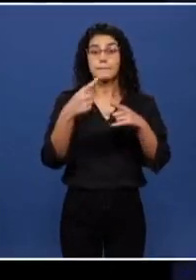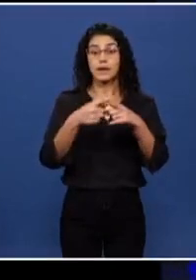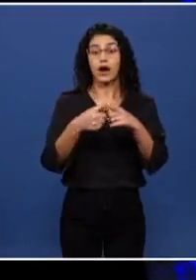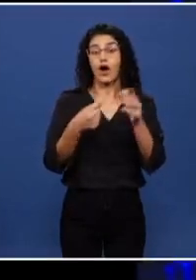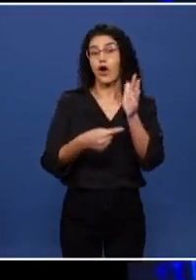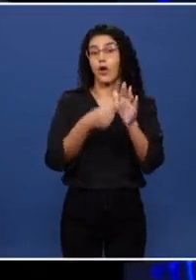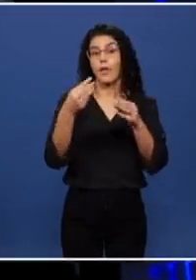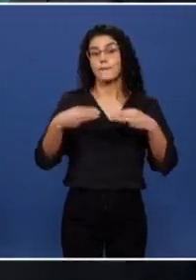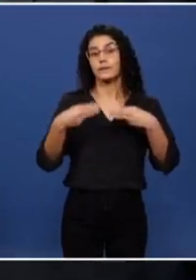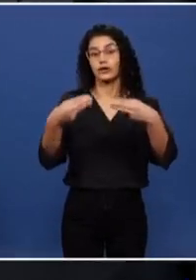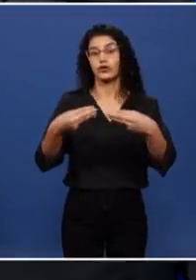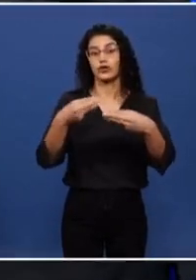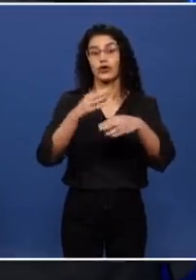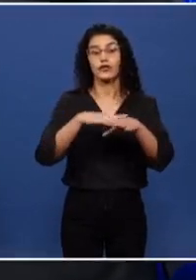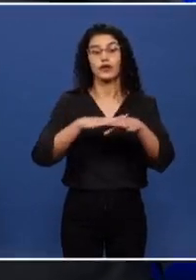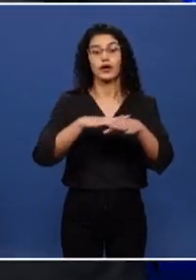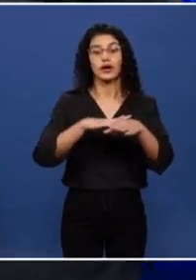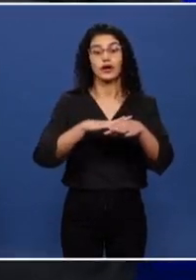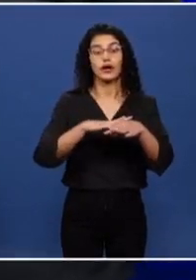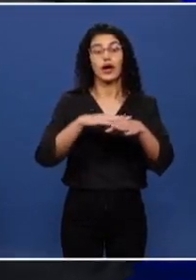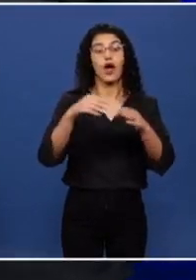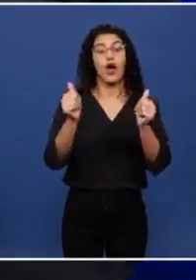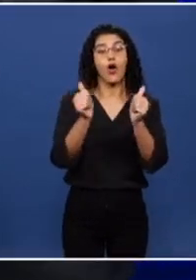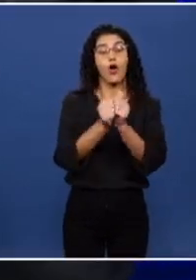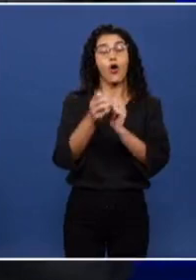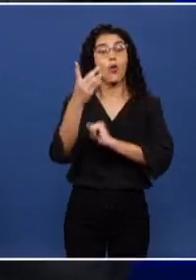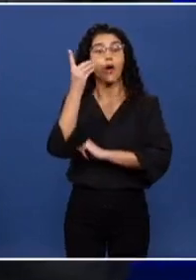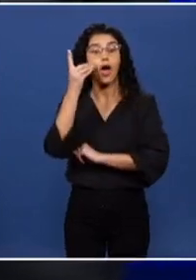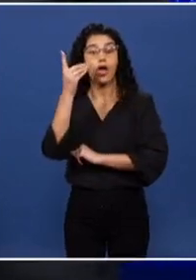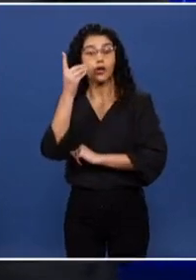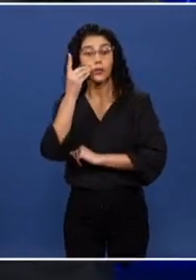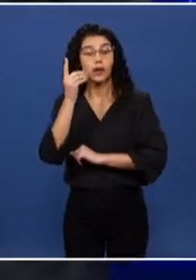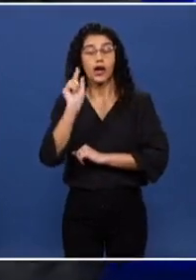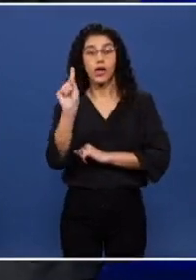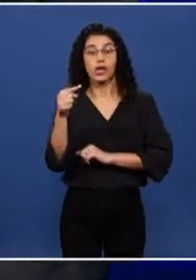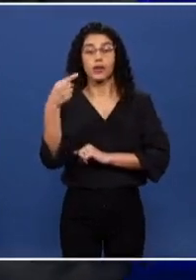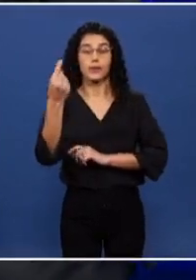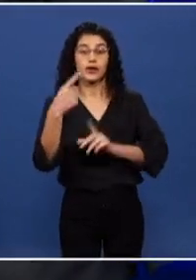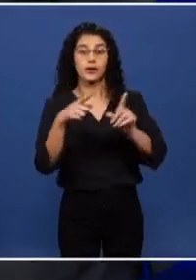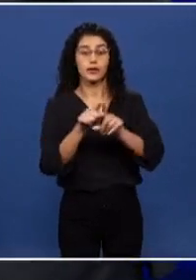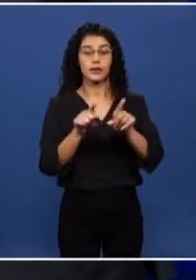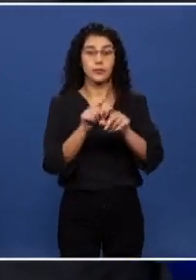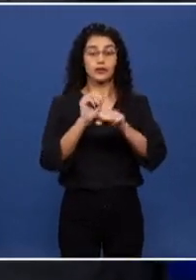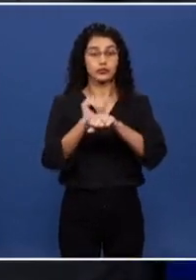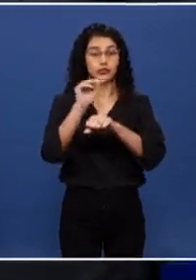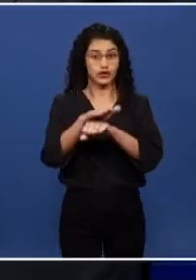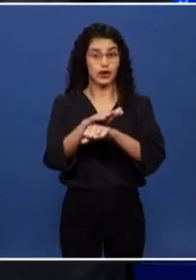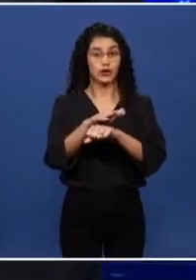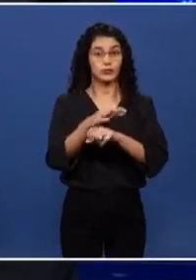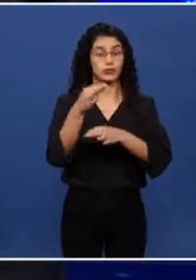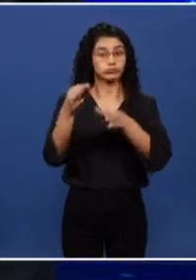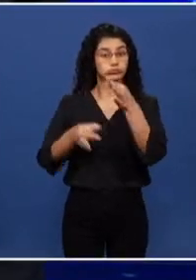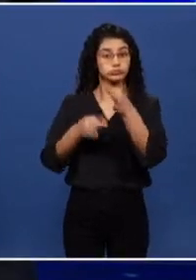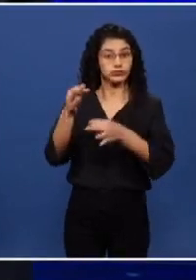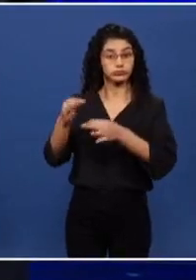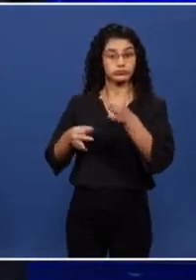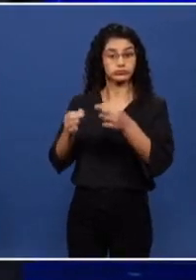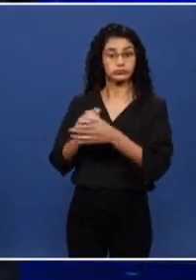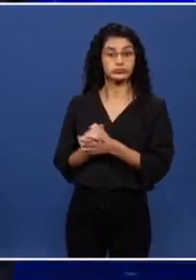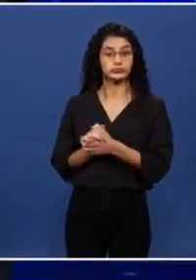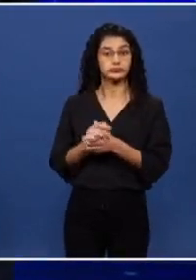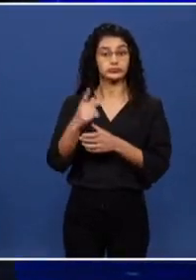ministro, que foi cabo eleitoral de Dilma Rousseff e depois, por ela, foi indicado para o Supremo Tribunal Federal,